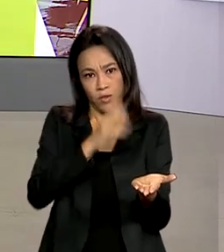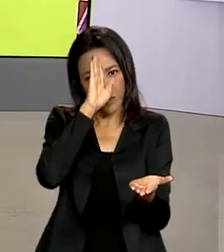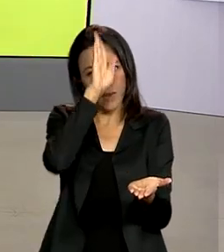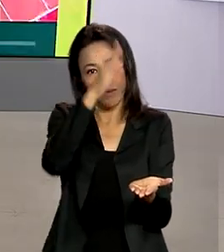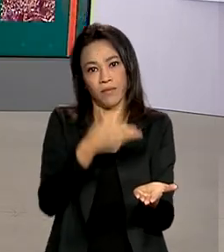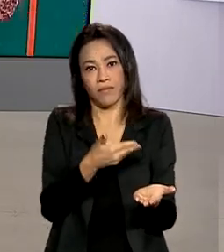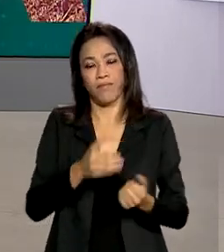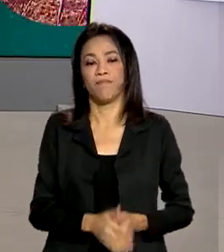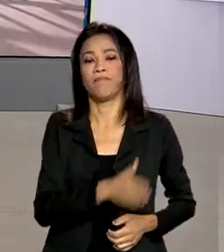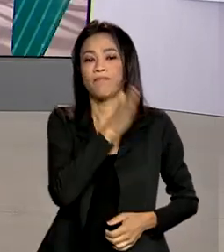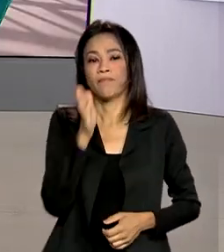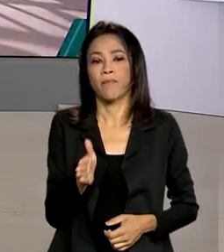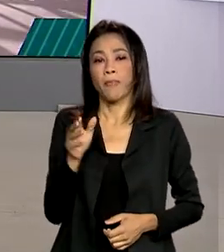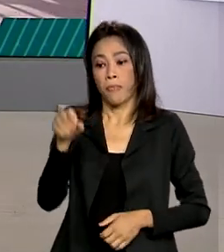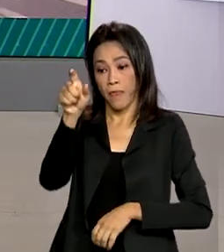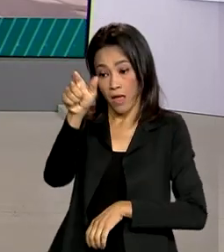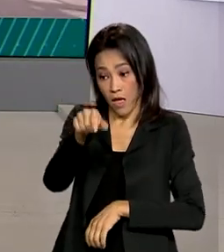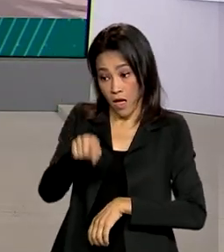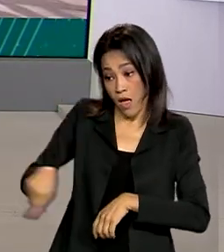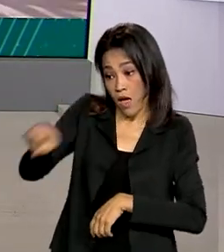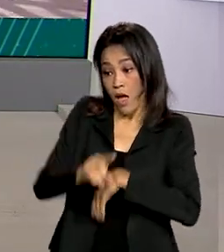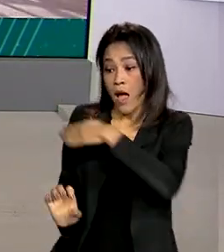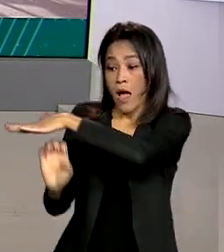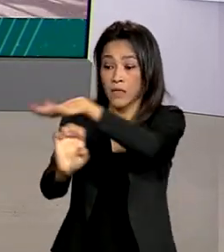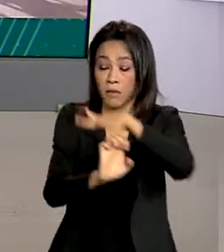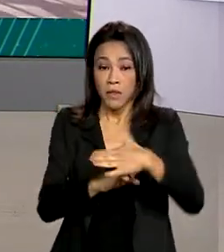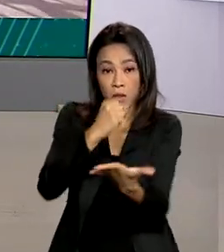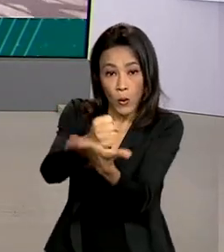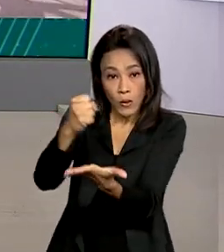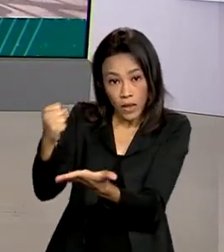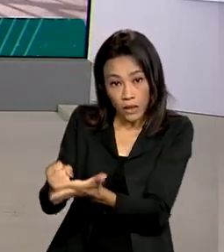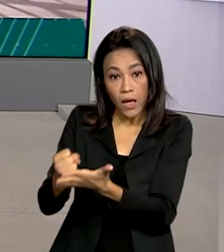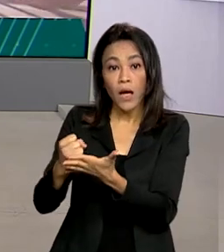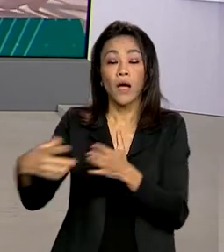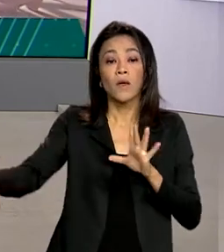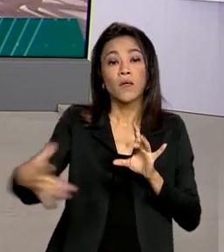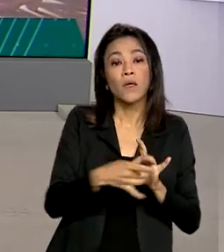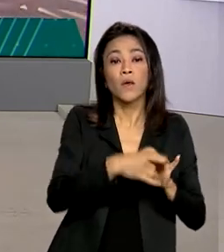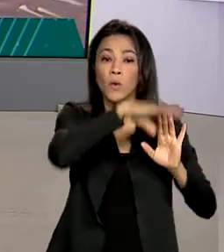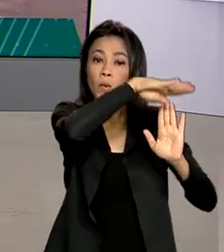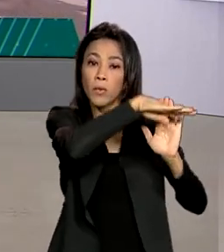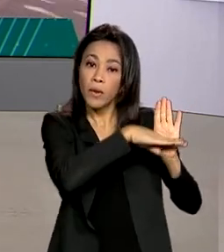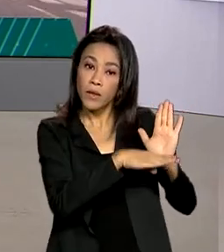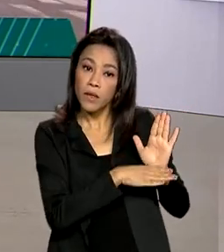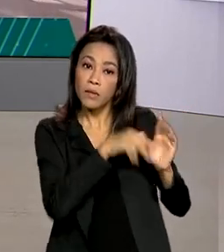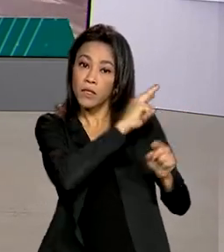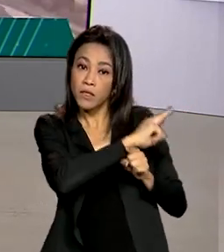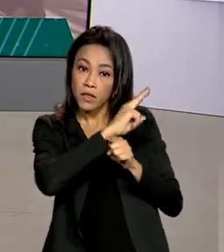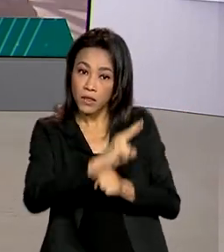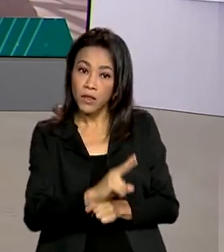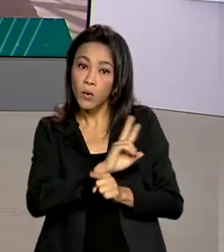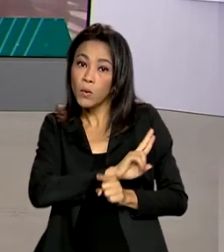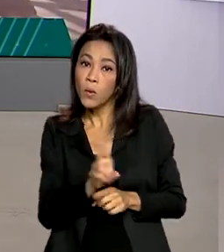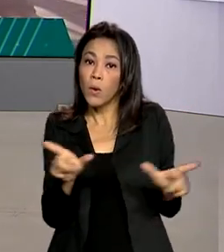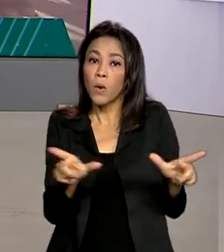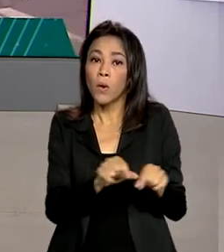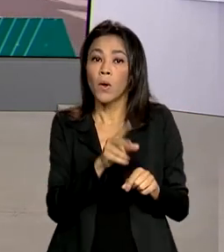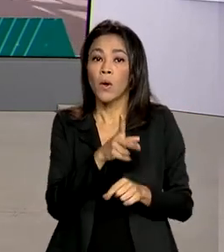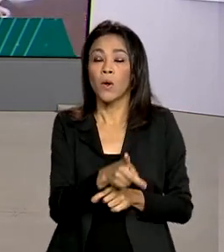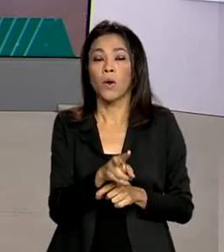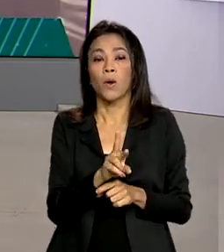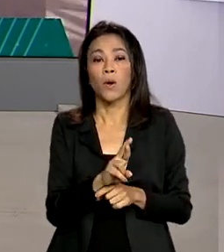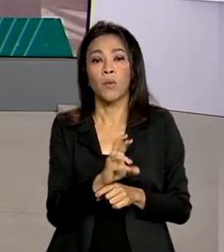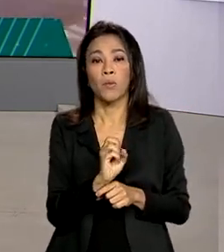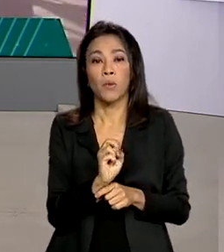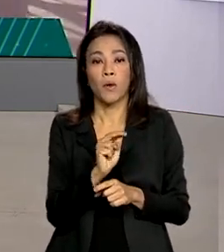As empresas que contratarem crédito do Pronamp, o Programa Nacional de Apoio às Microempresas e Empresas de Pequeno Porte,